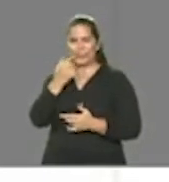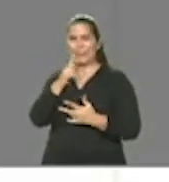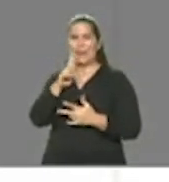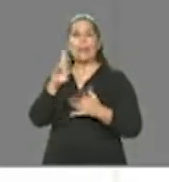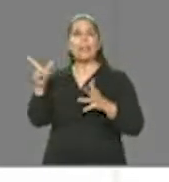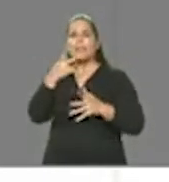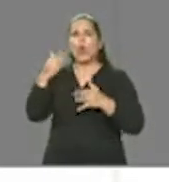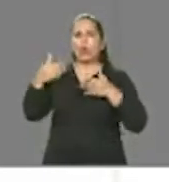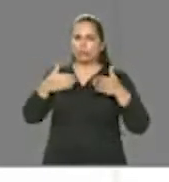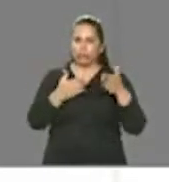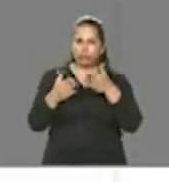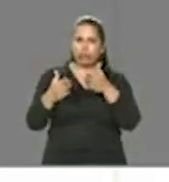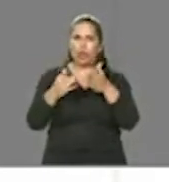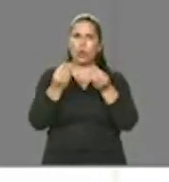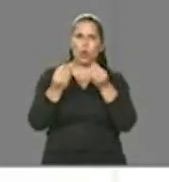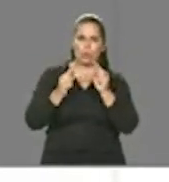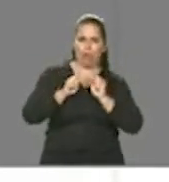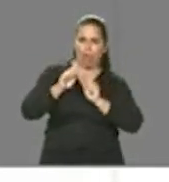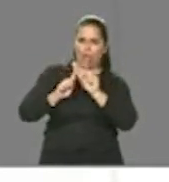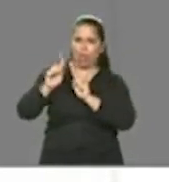curva durante a reunião da manhã.